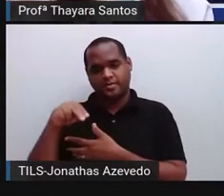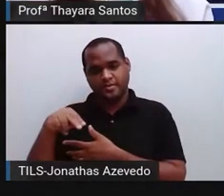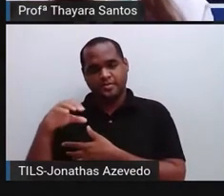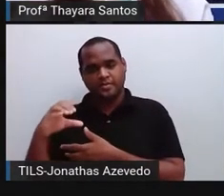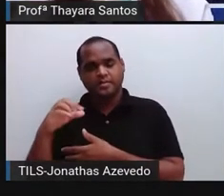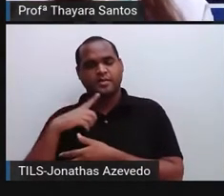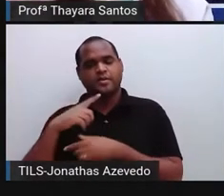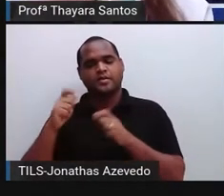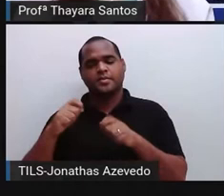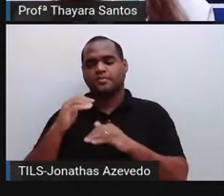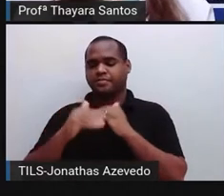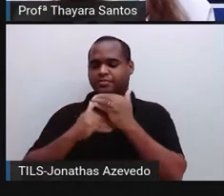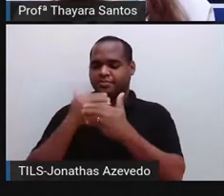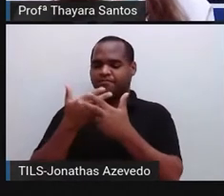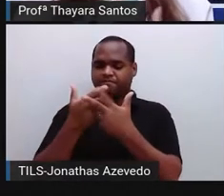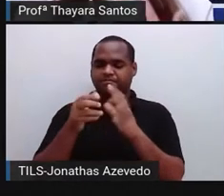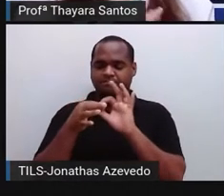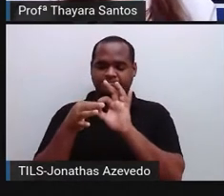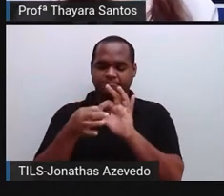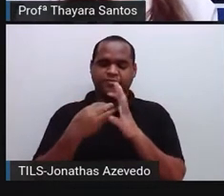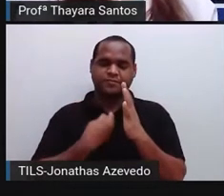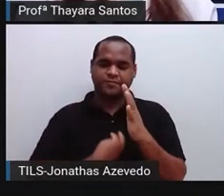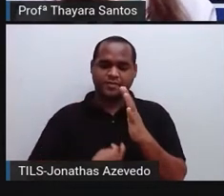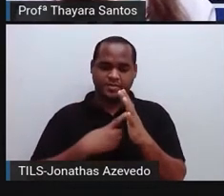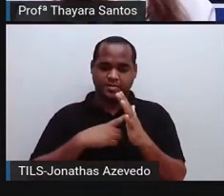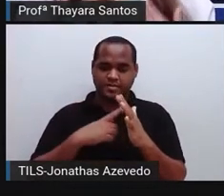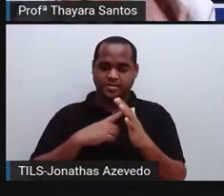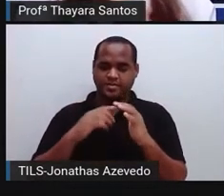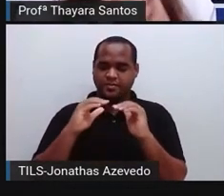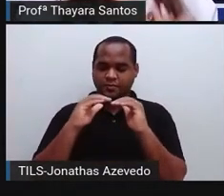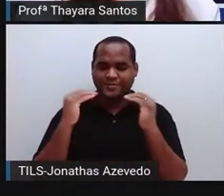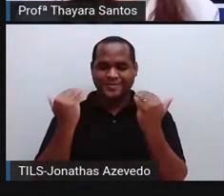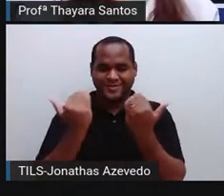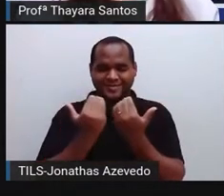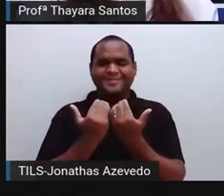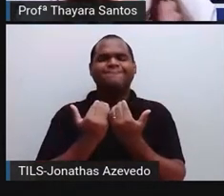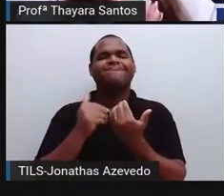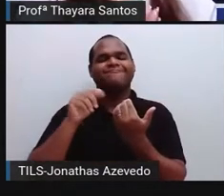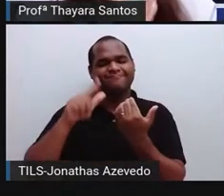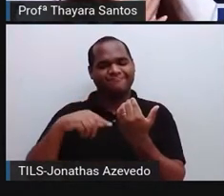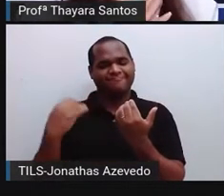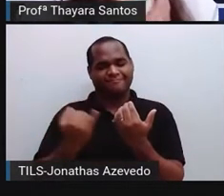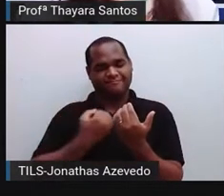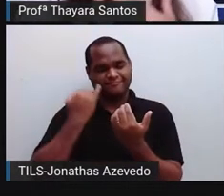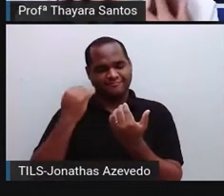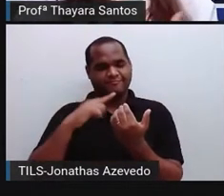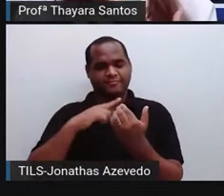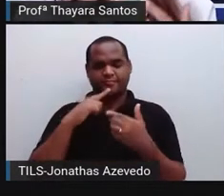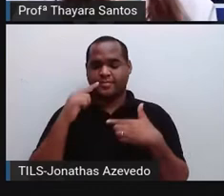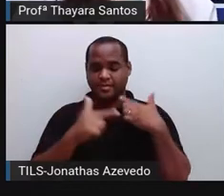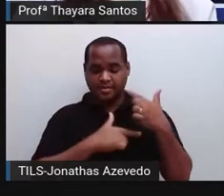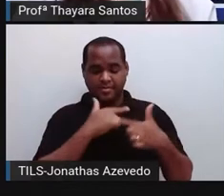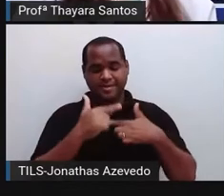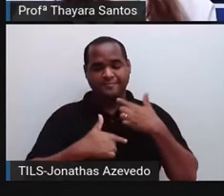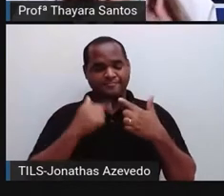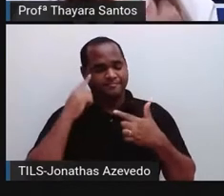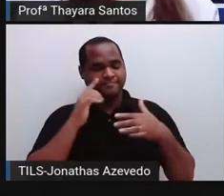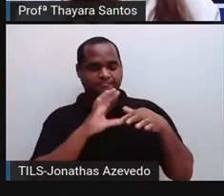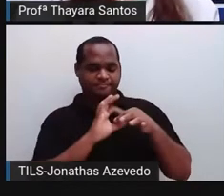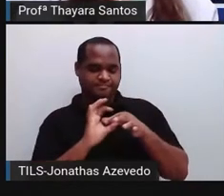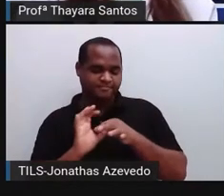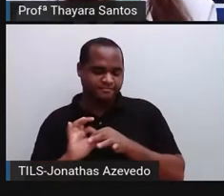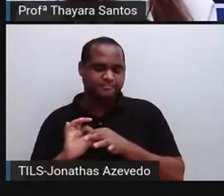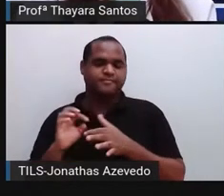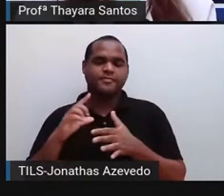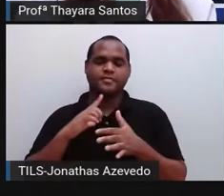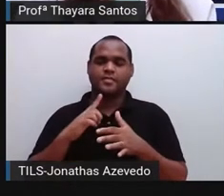desenvolver as relações que permitam a vida em comunidade depende diretamente da atividade dos neurônios que estão localizados nessa